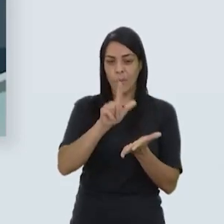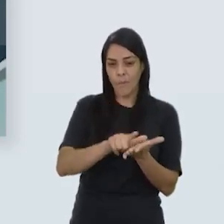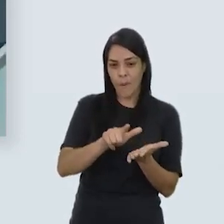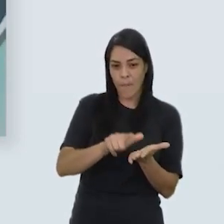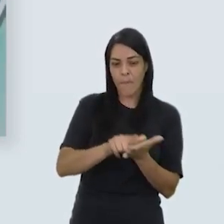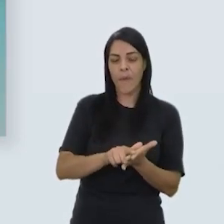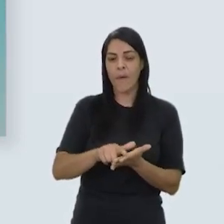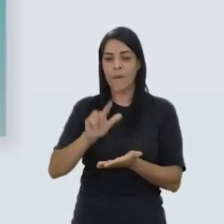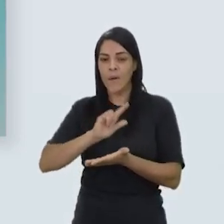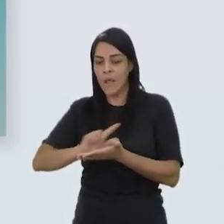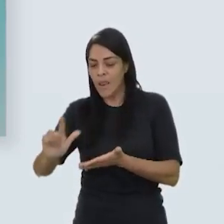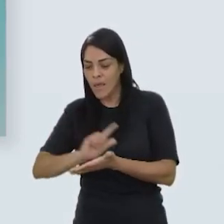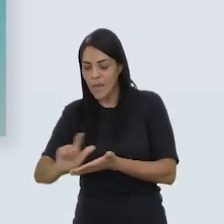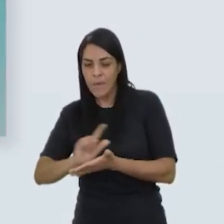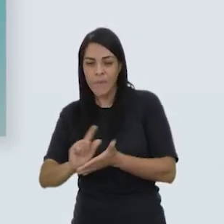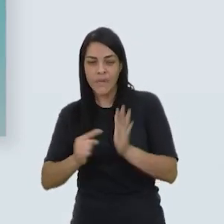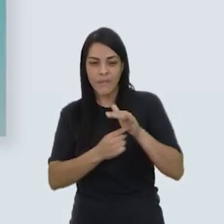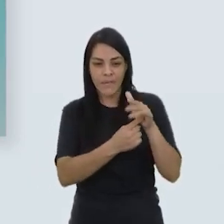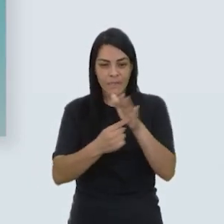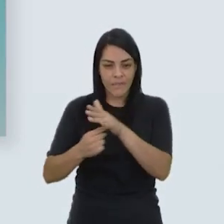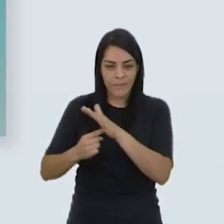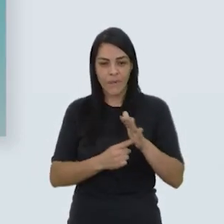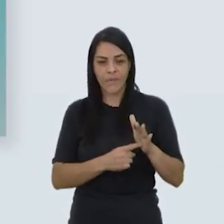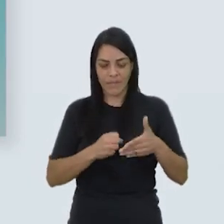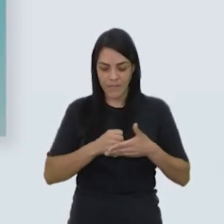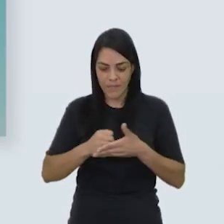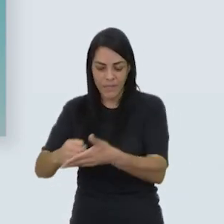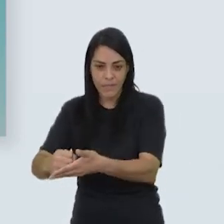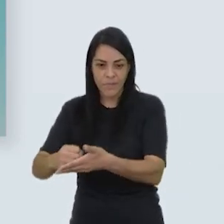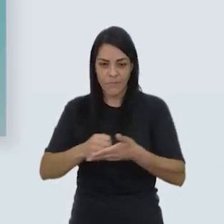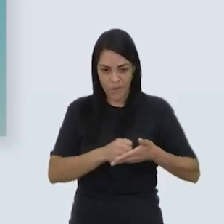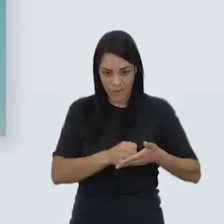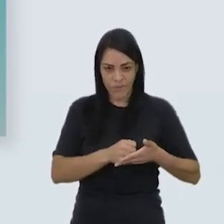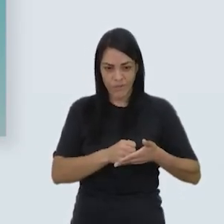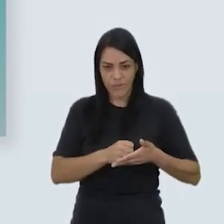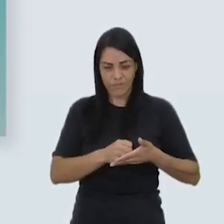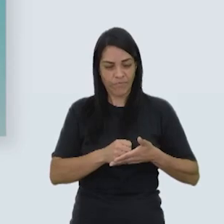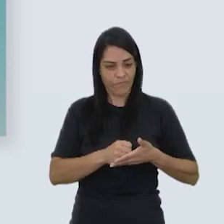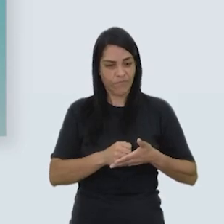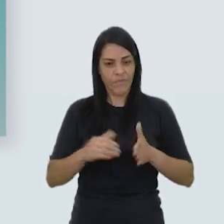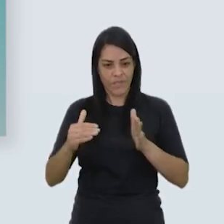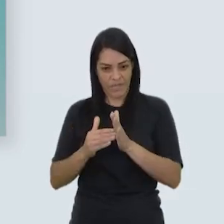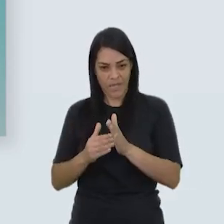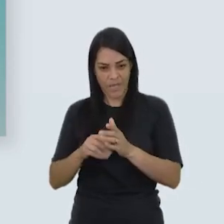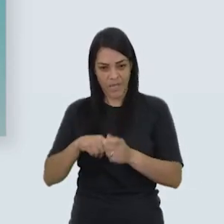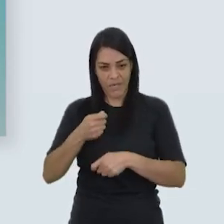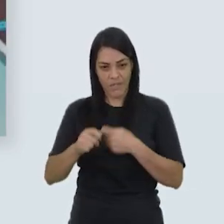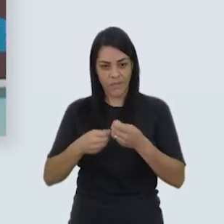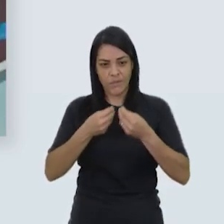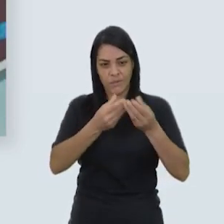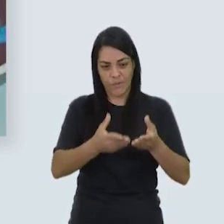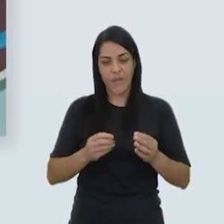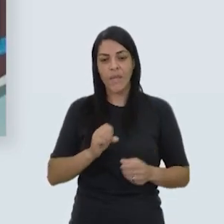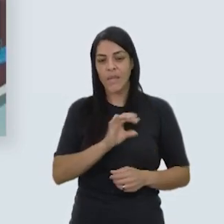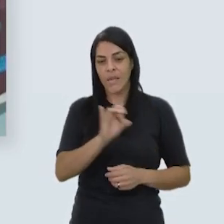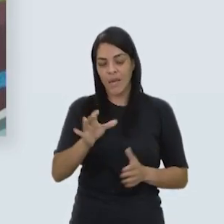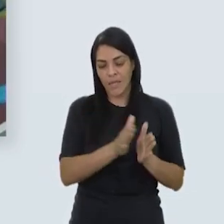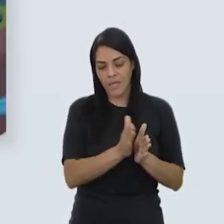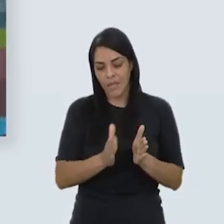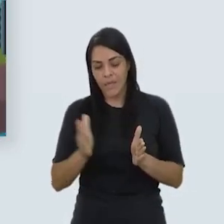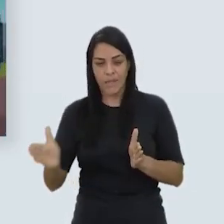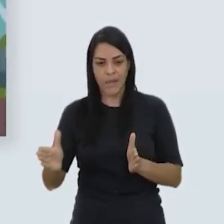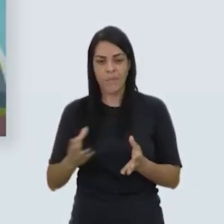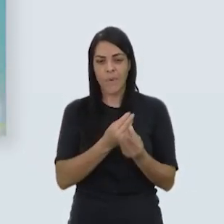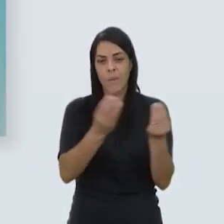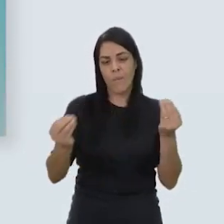limpeza das máquinas e equipamentos, transporte até ao consumidor. E em cada uma dessas etapas, muita água foi usada.